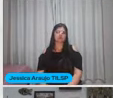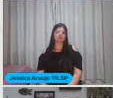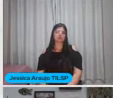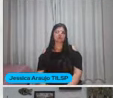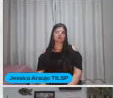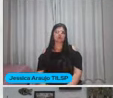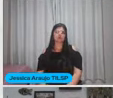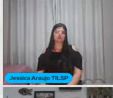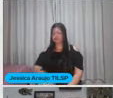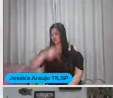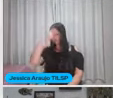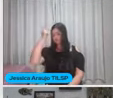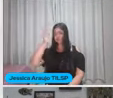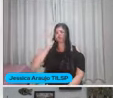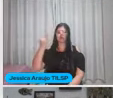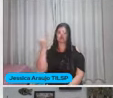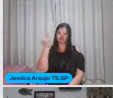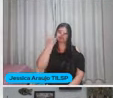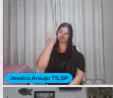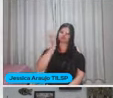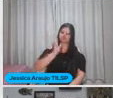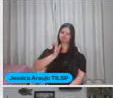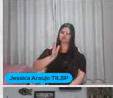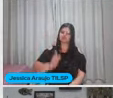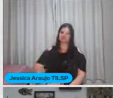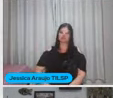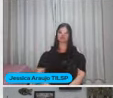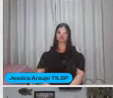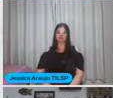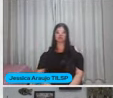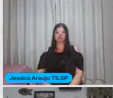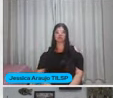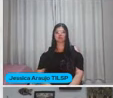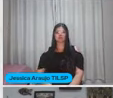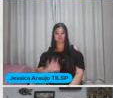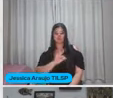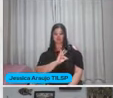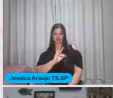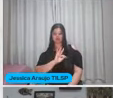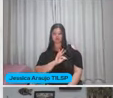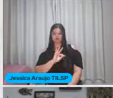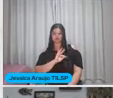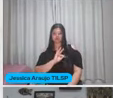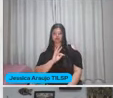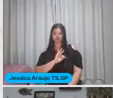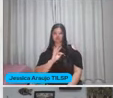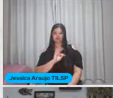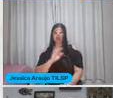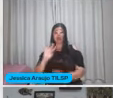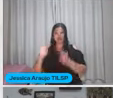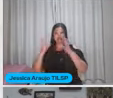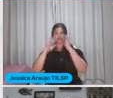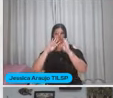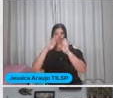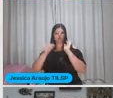Provavelmente As pessoas já ouviram falar aqui De técnicas Que falam Da atenção plena